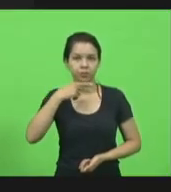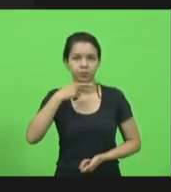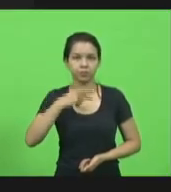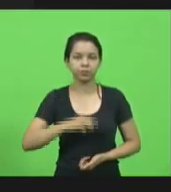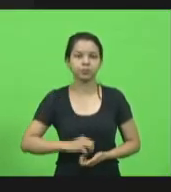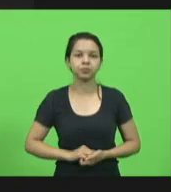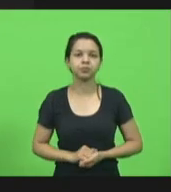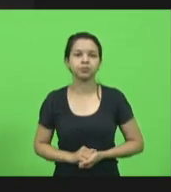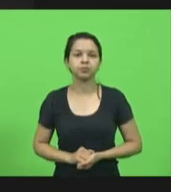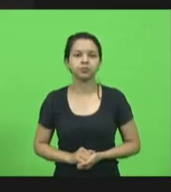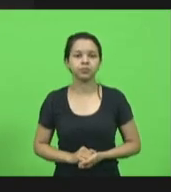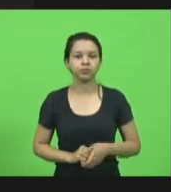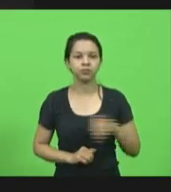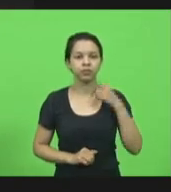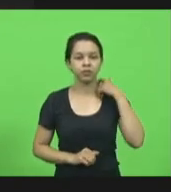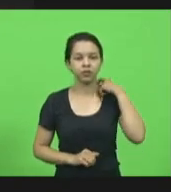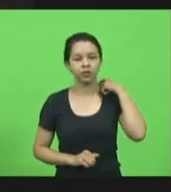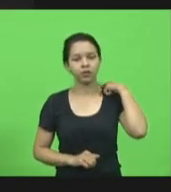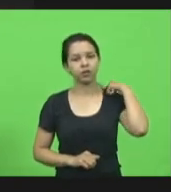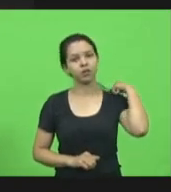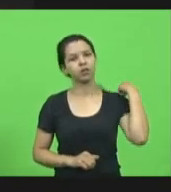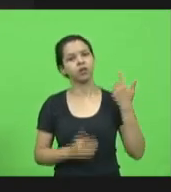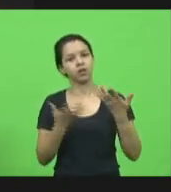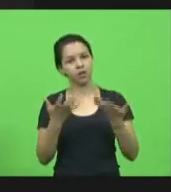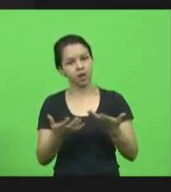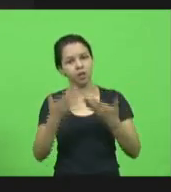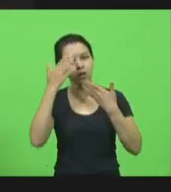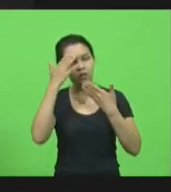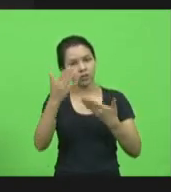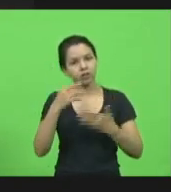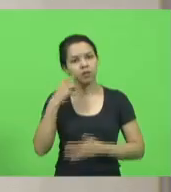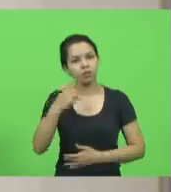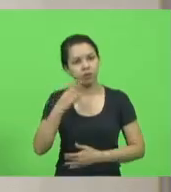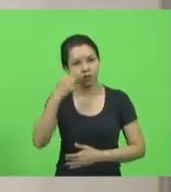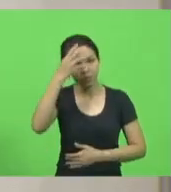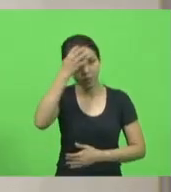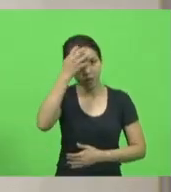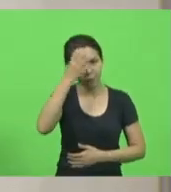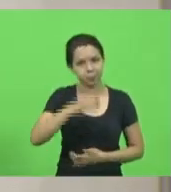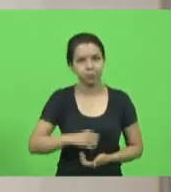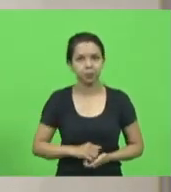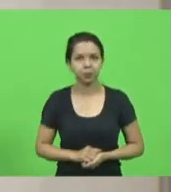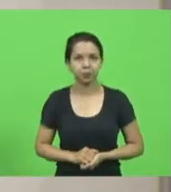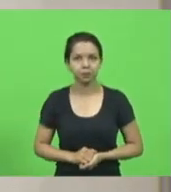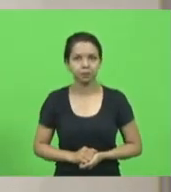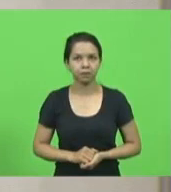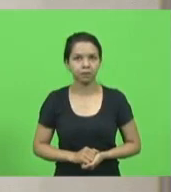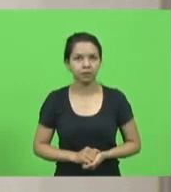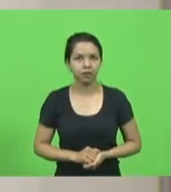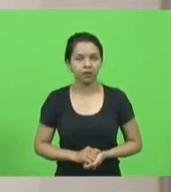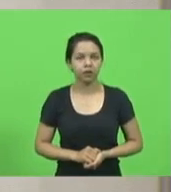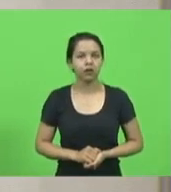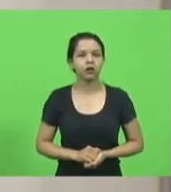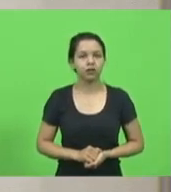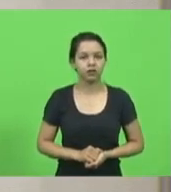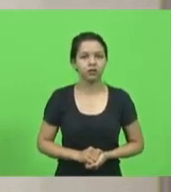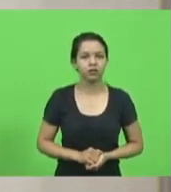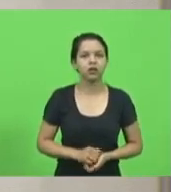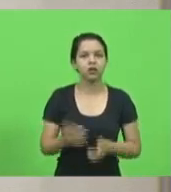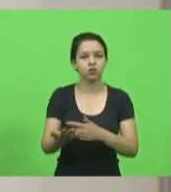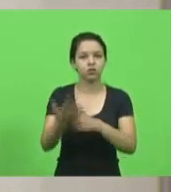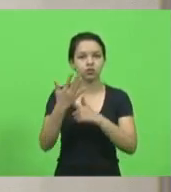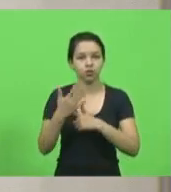quero agradecer ao deputado Ismael, que nos disponibilizou a possibilidade de participar